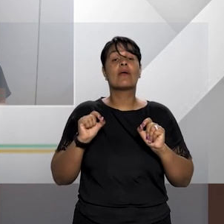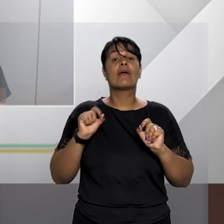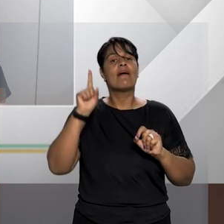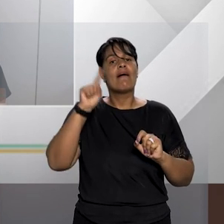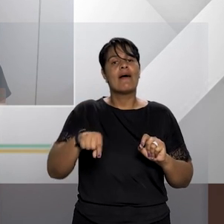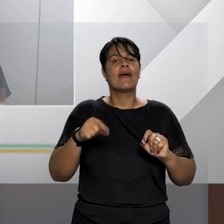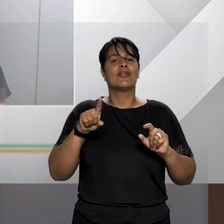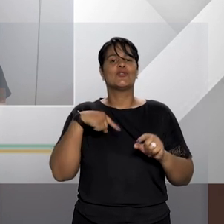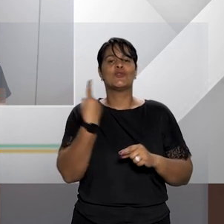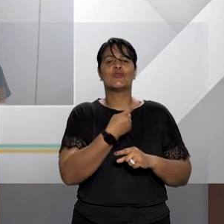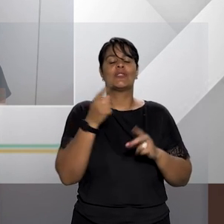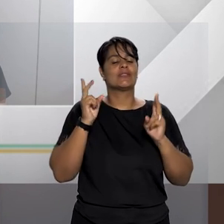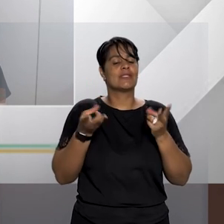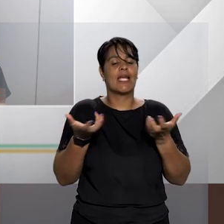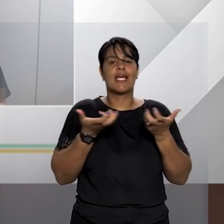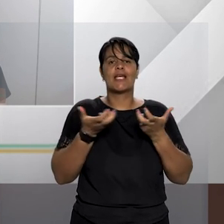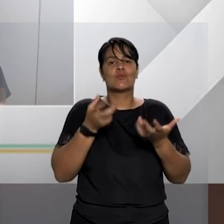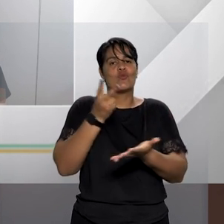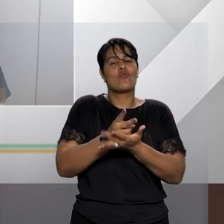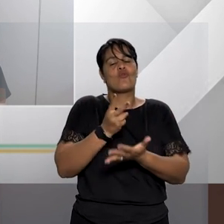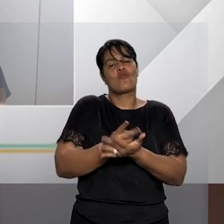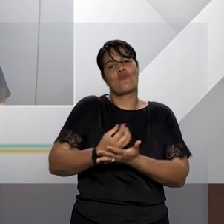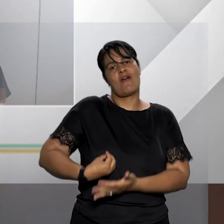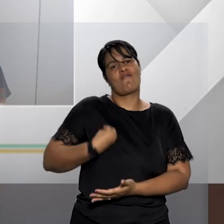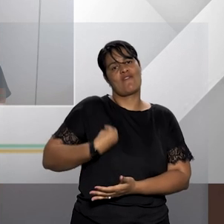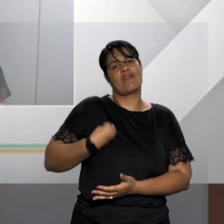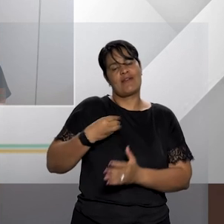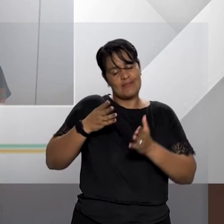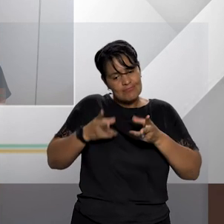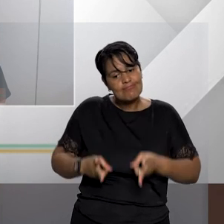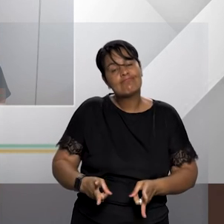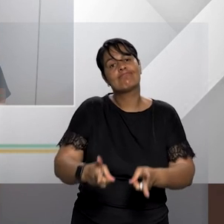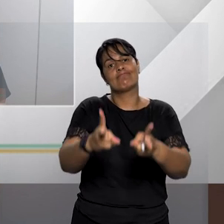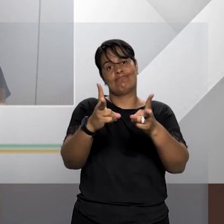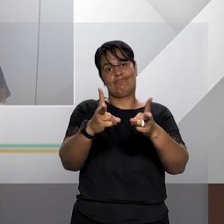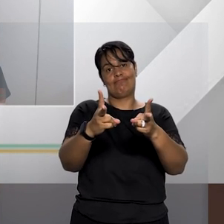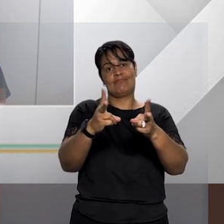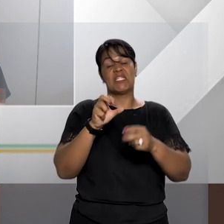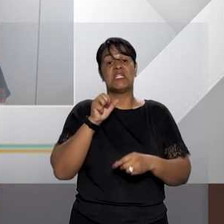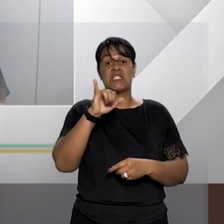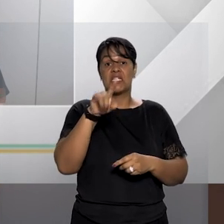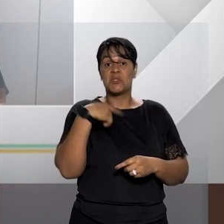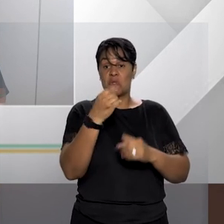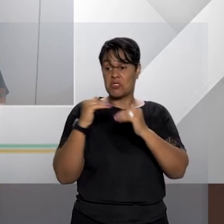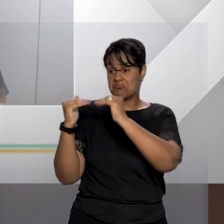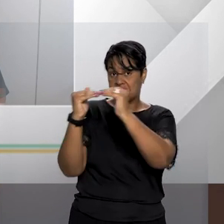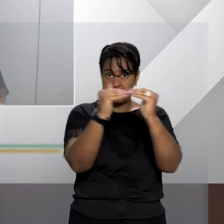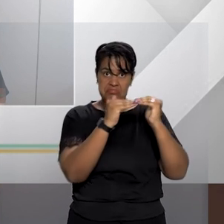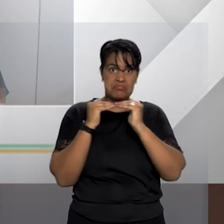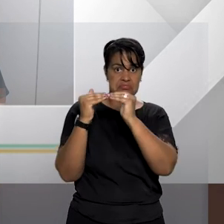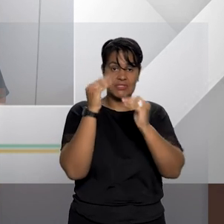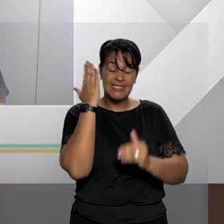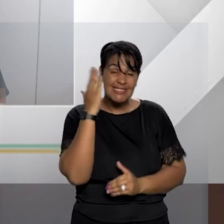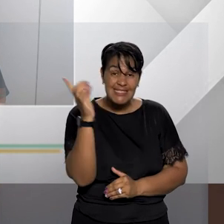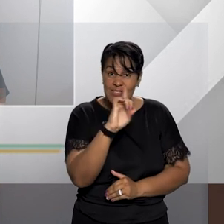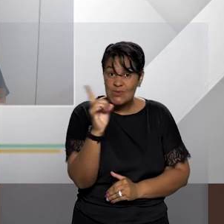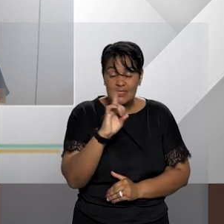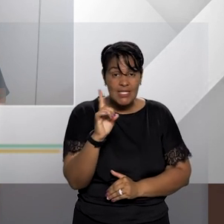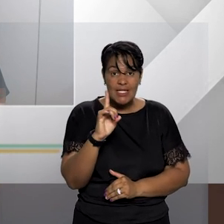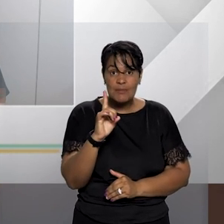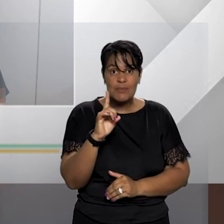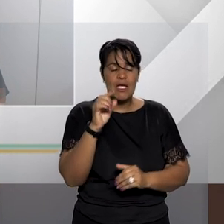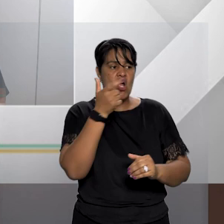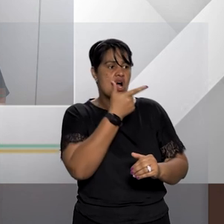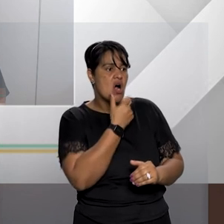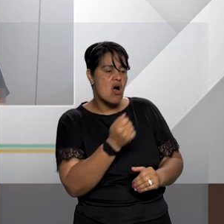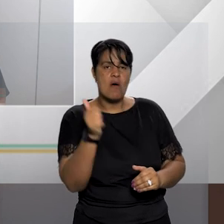civilizacional se nós não incorporarmos essa nossa nova visão de igualdade plena entre todos entre homens e mulheres